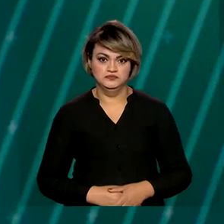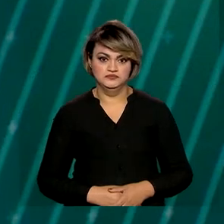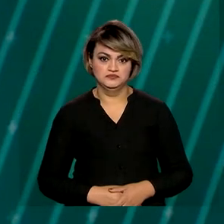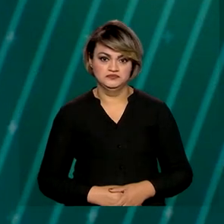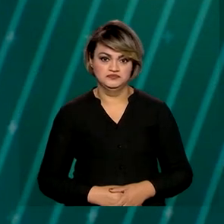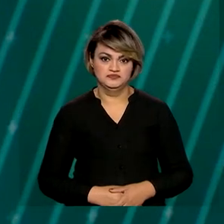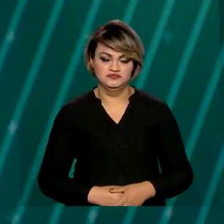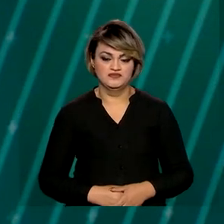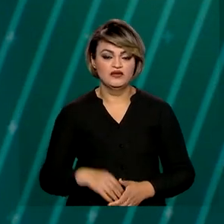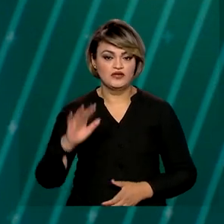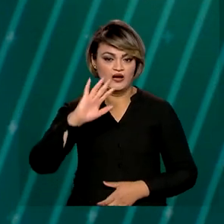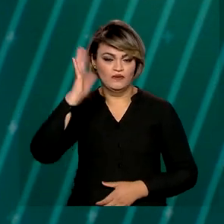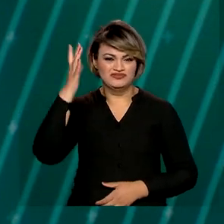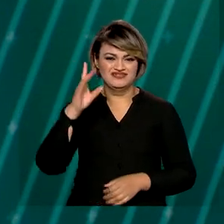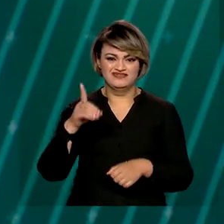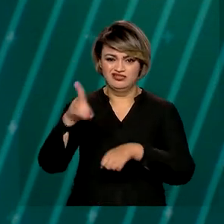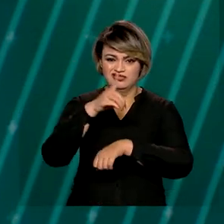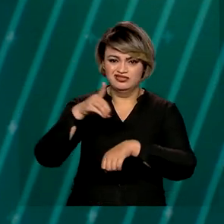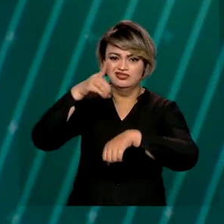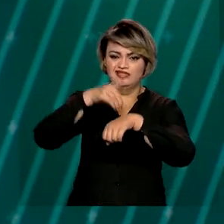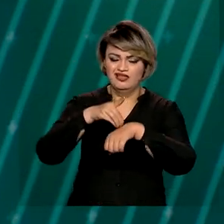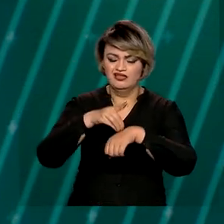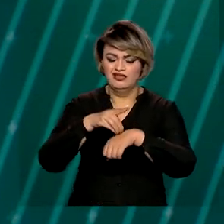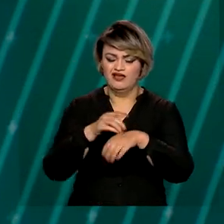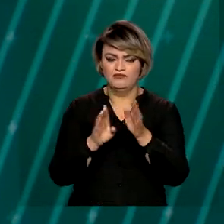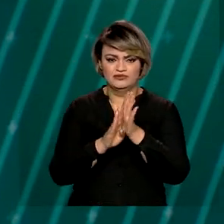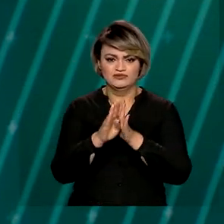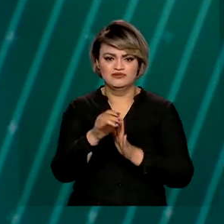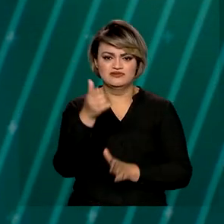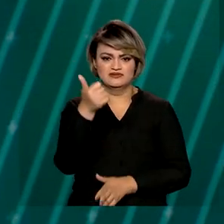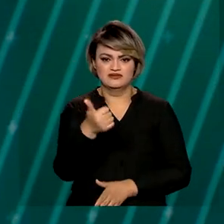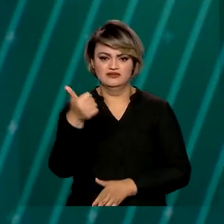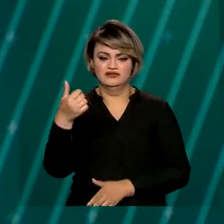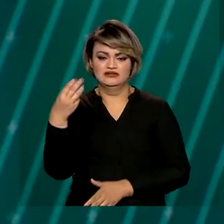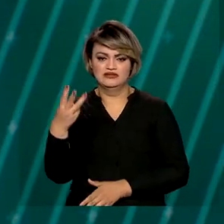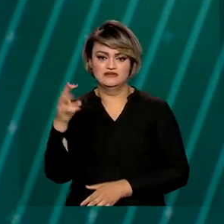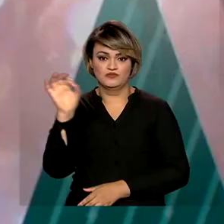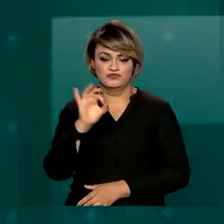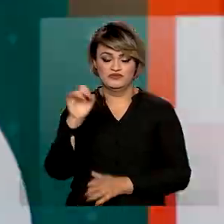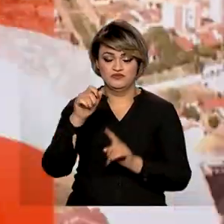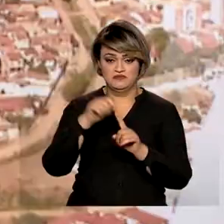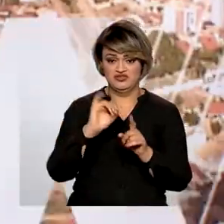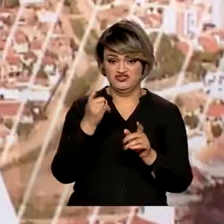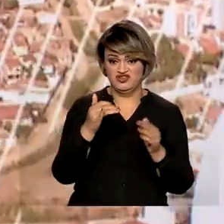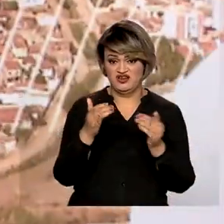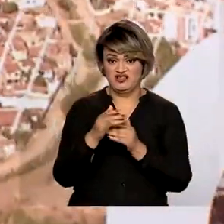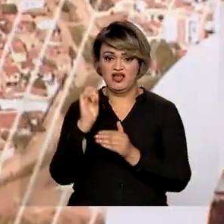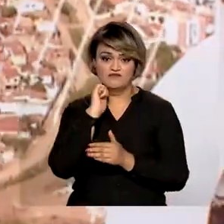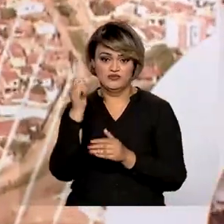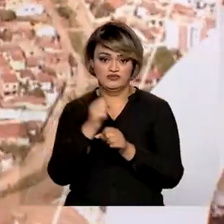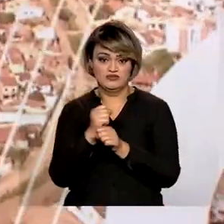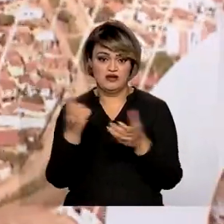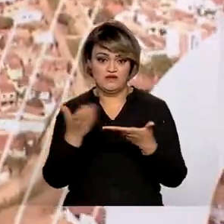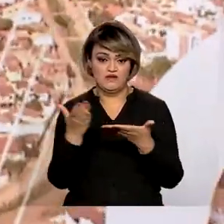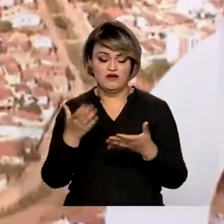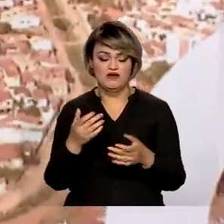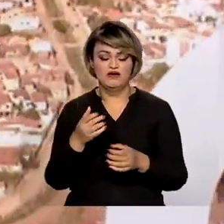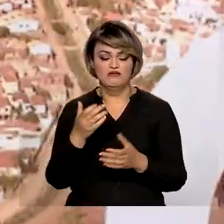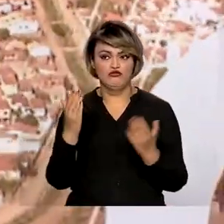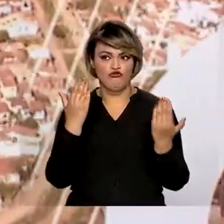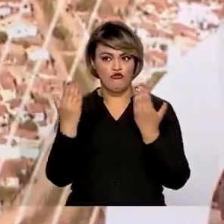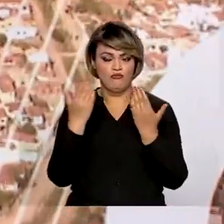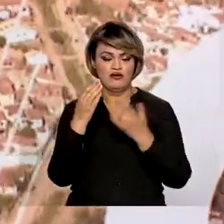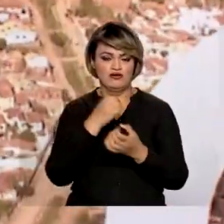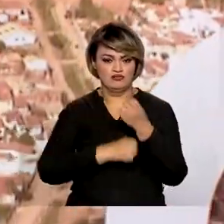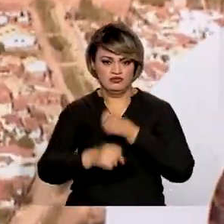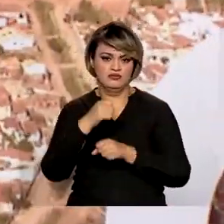Os casos de dengue aumentaram 113% de janeiro a abril deste ano, na comparação com o mesmo período